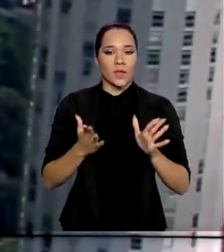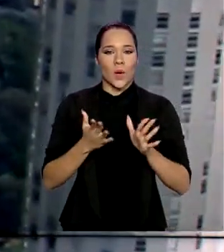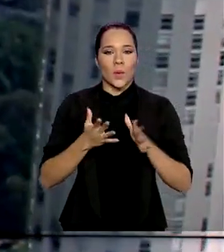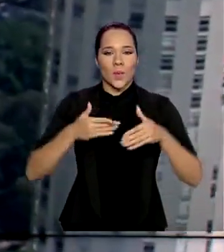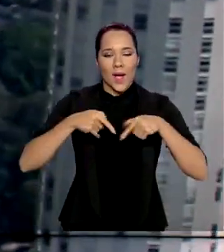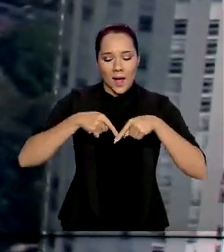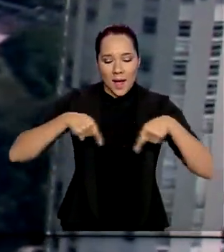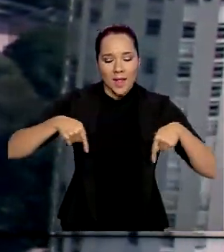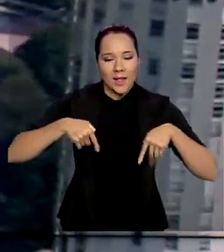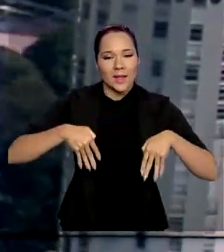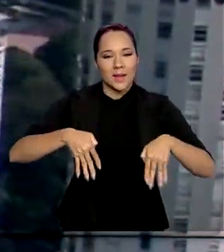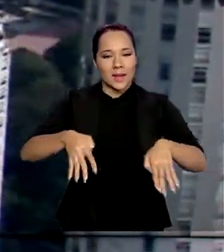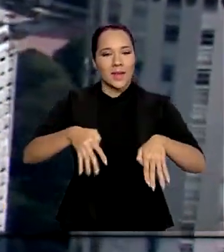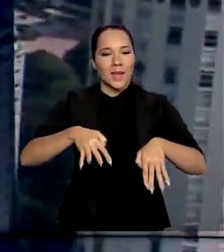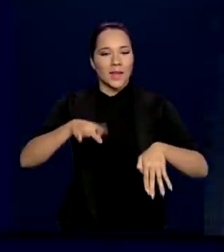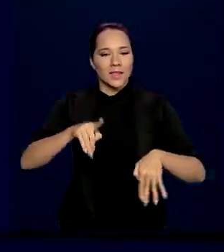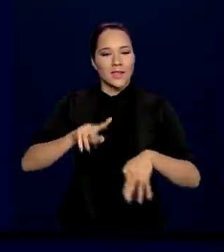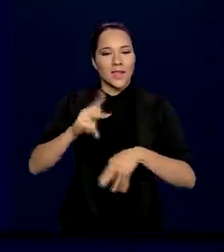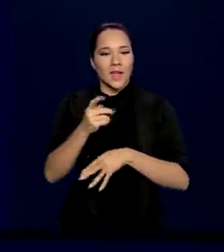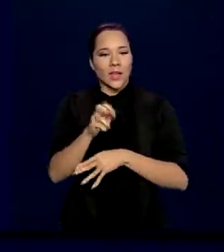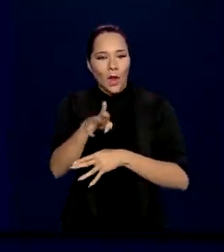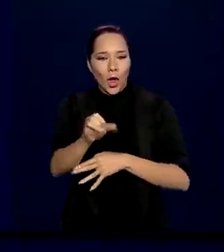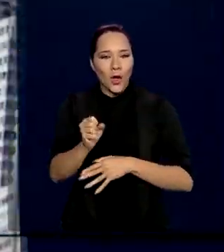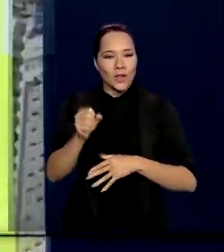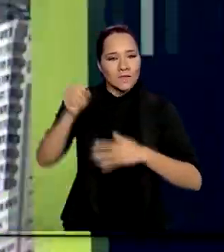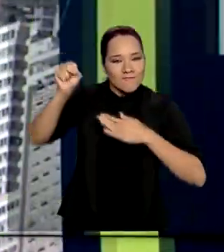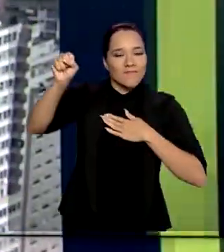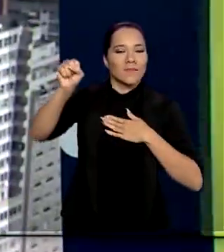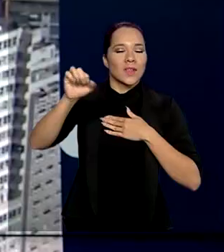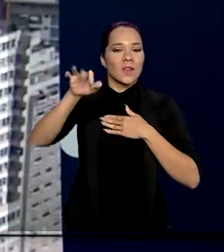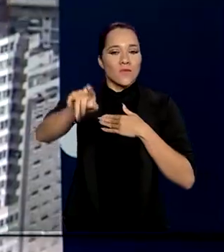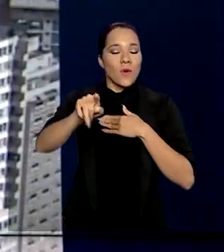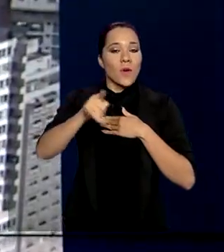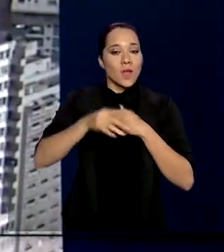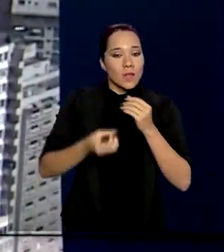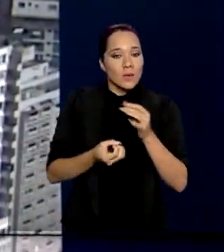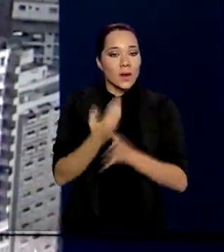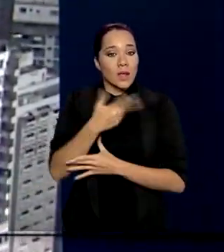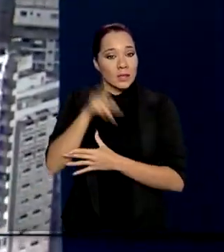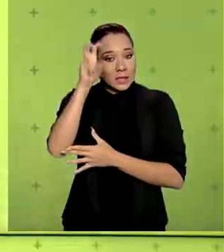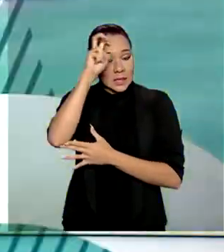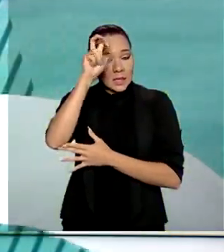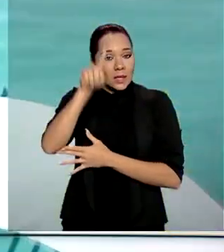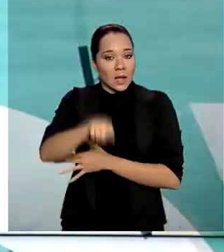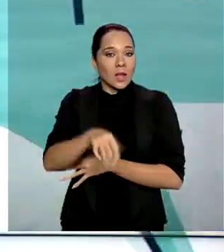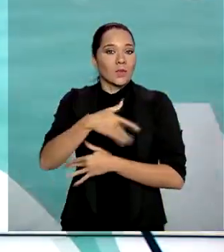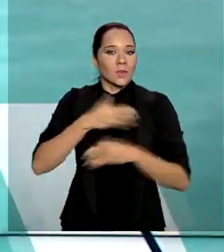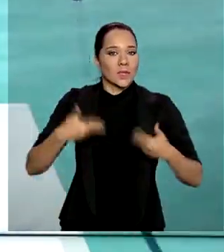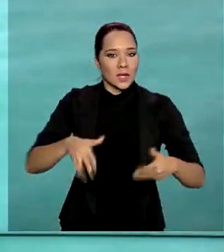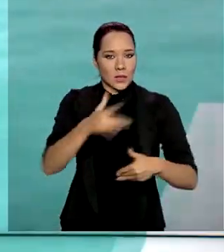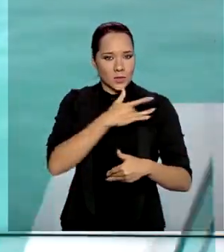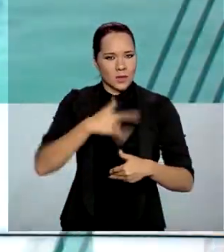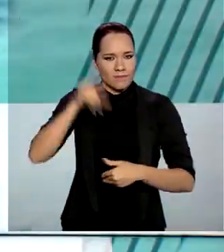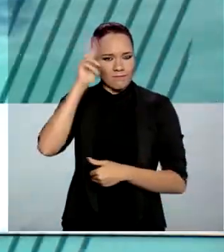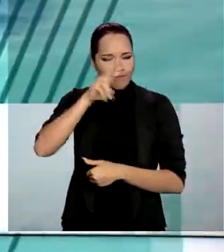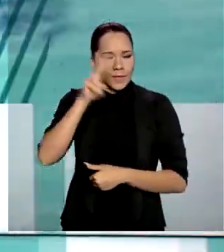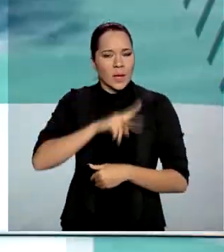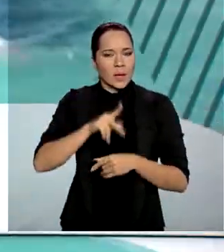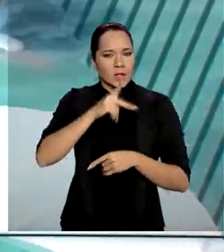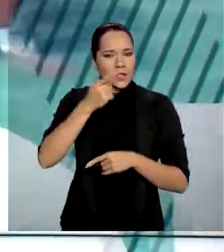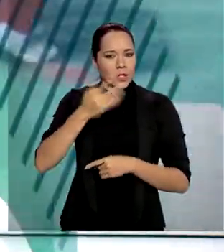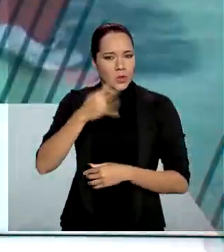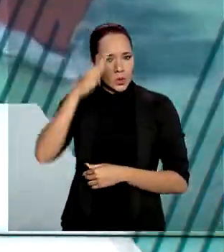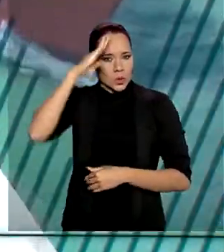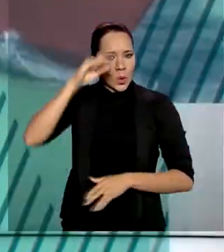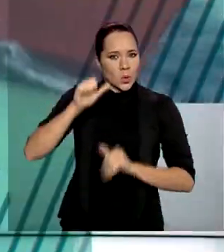de heróis foi inaugurada nesta quinta-feira no Ministério da Justiça e vai lembrar soldados que atuaram no programa Vigia de